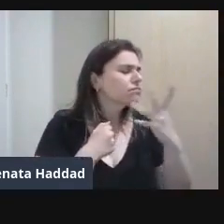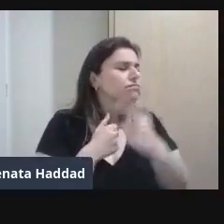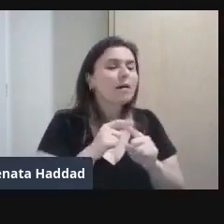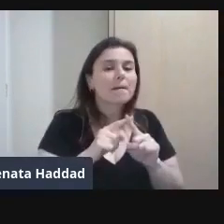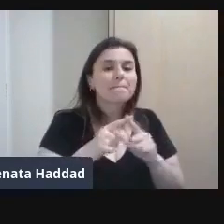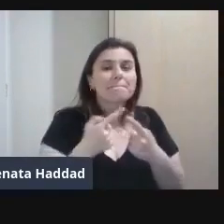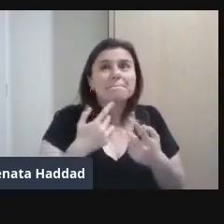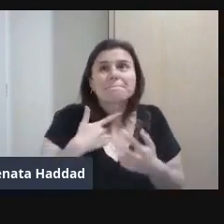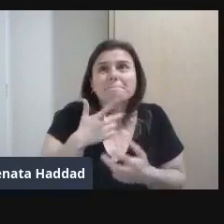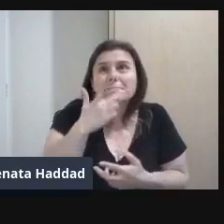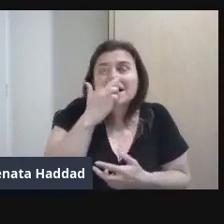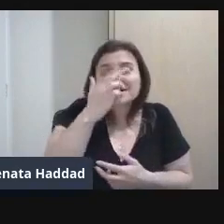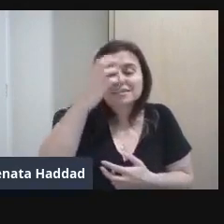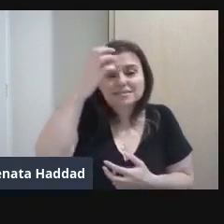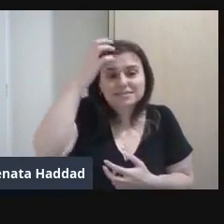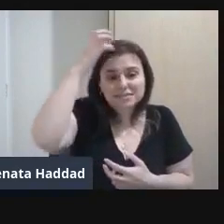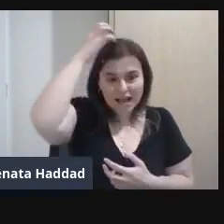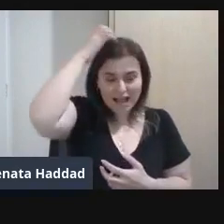Uma rainha